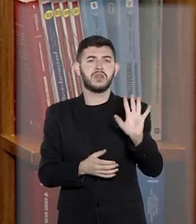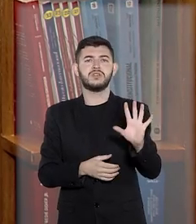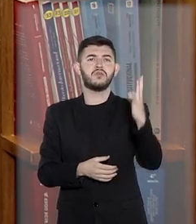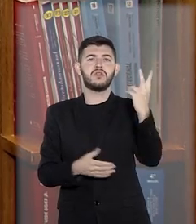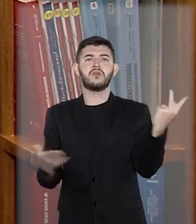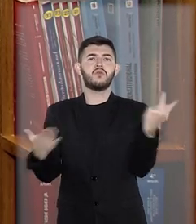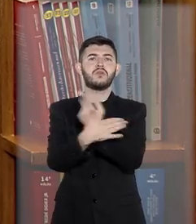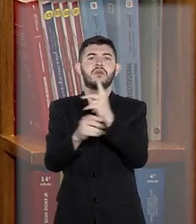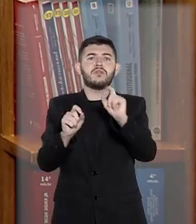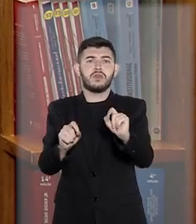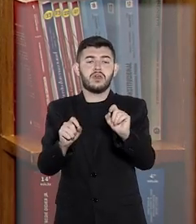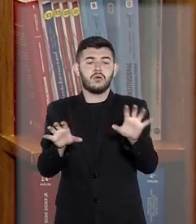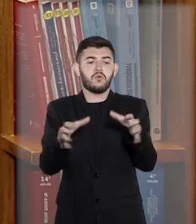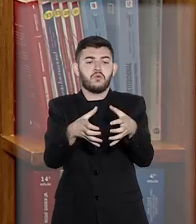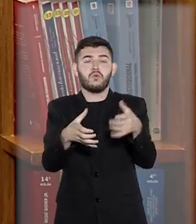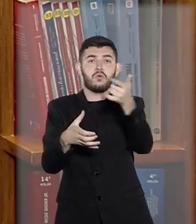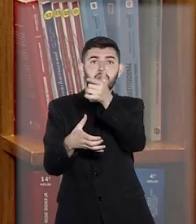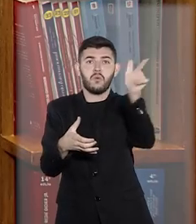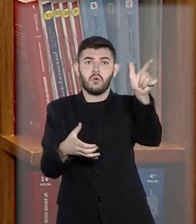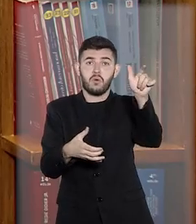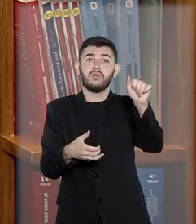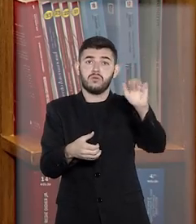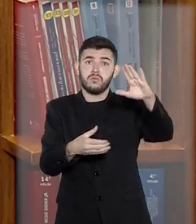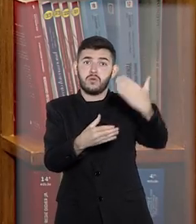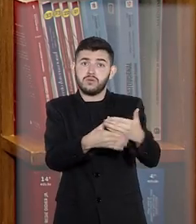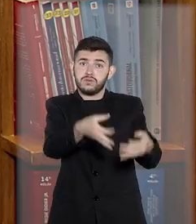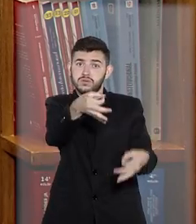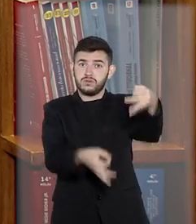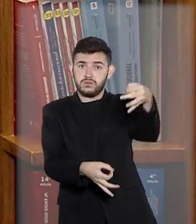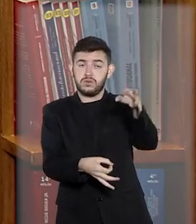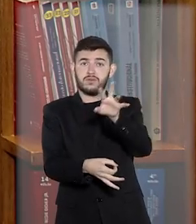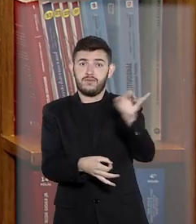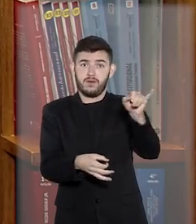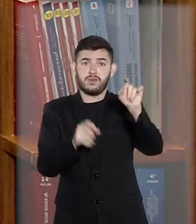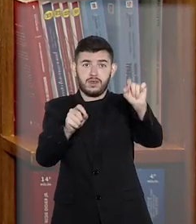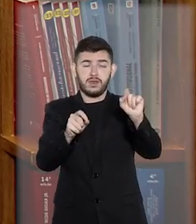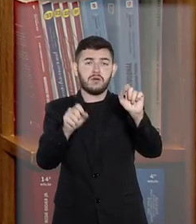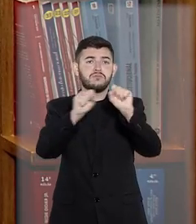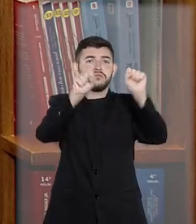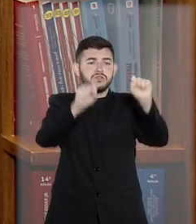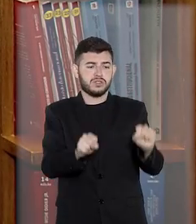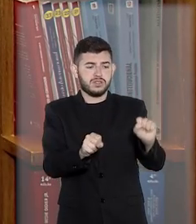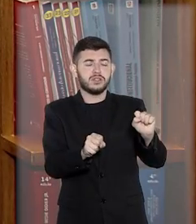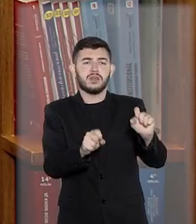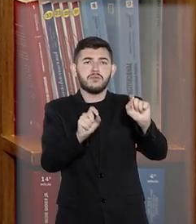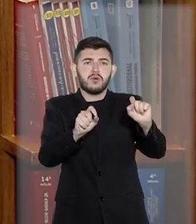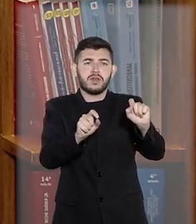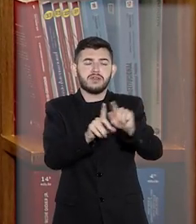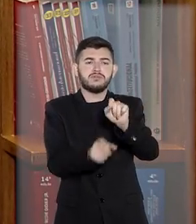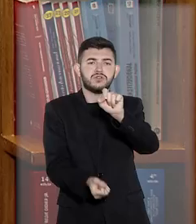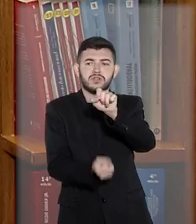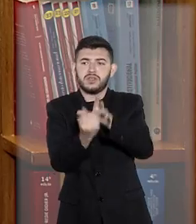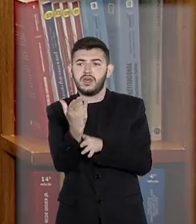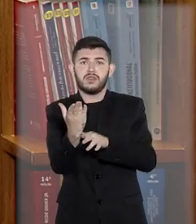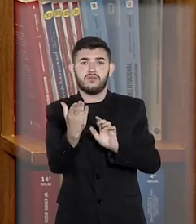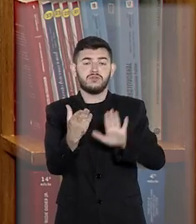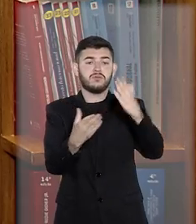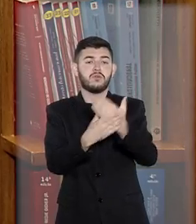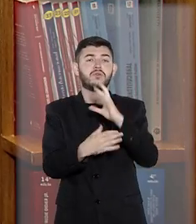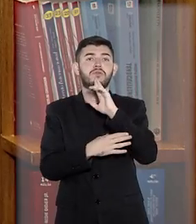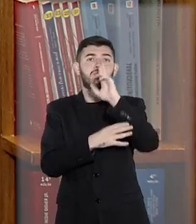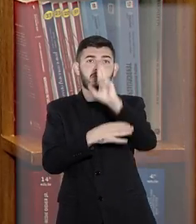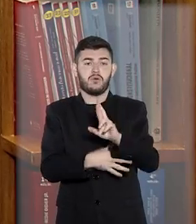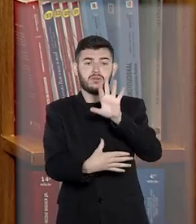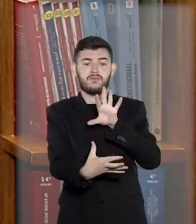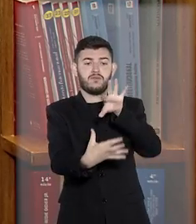de assunção de competência, ele integra o microsistema de formação de precedentes